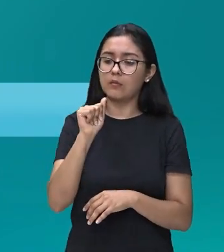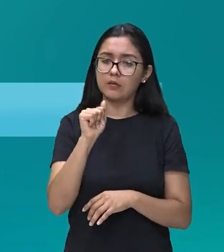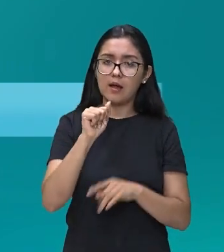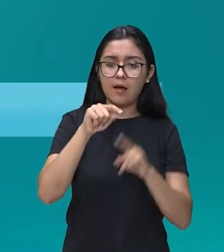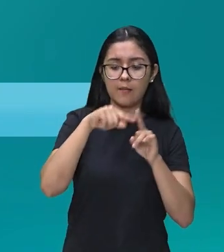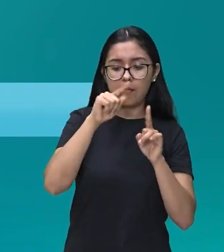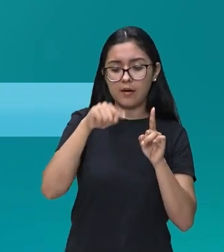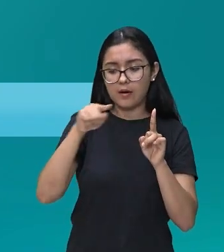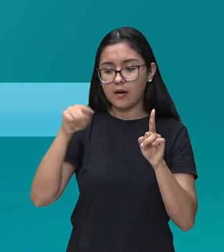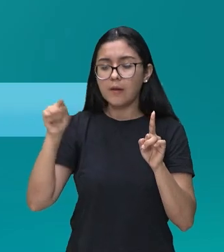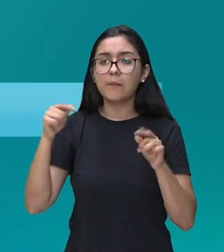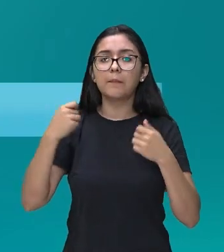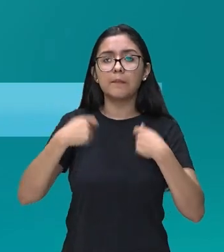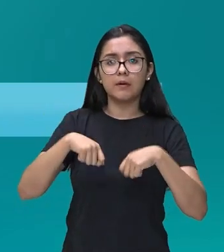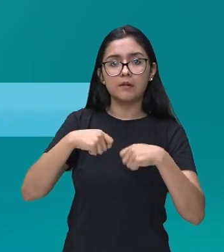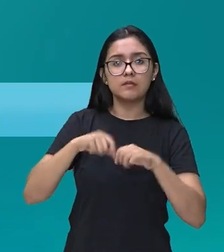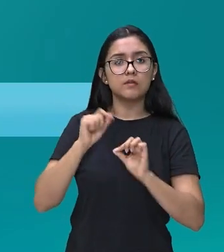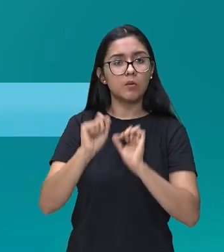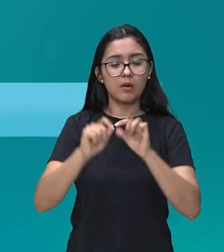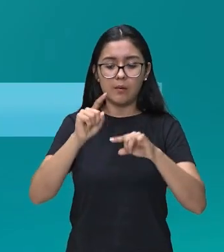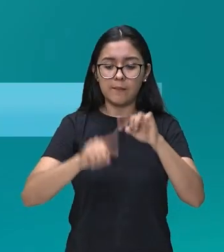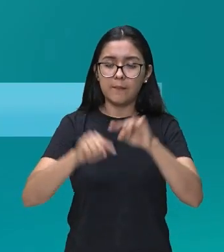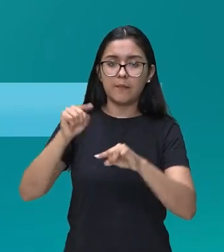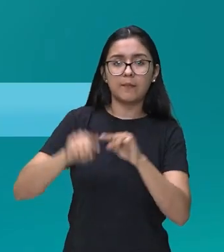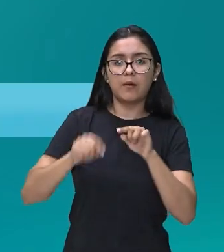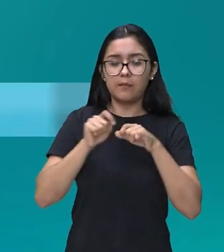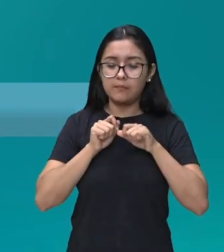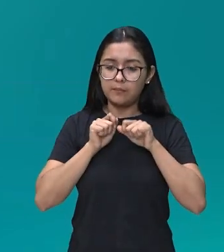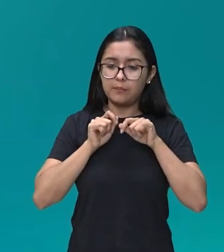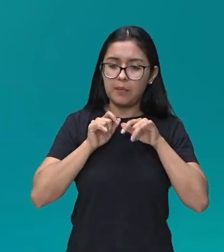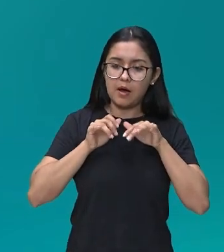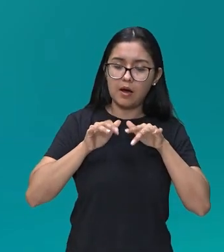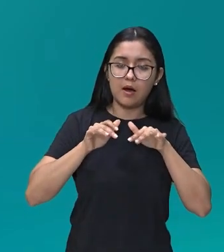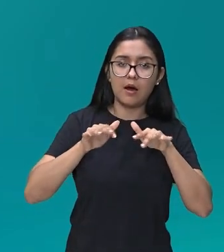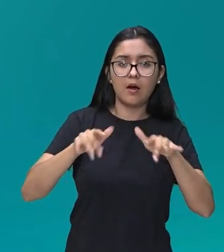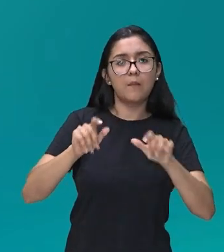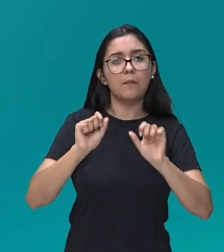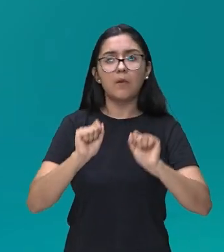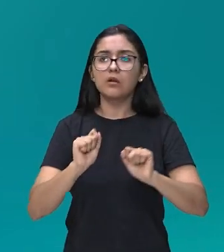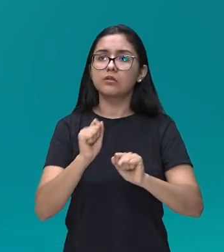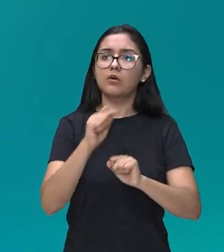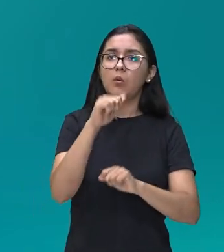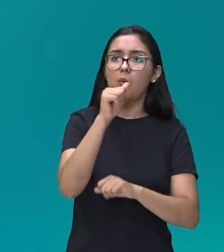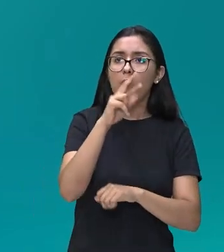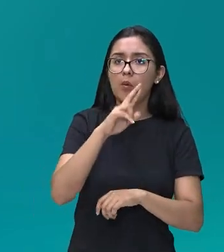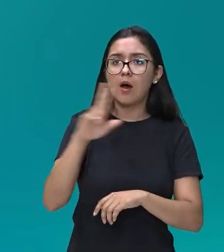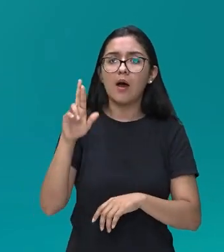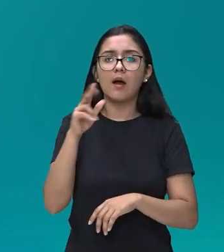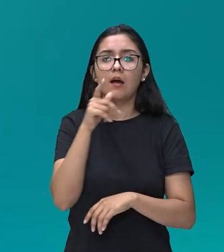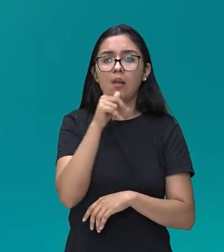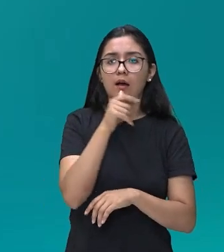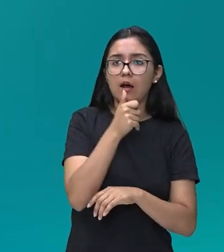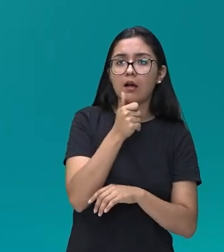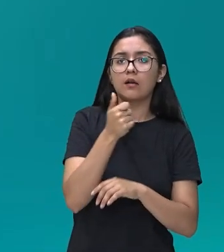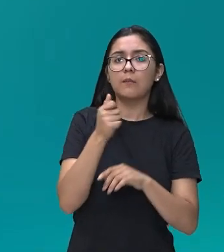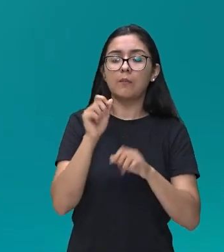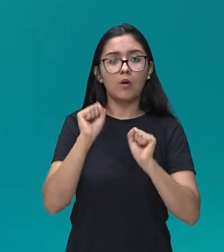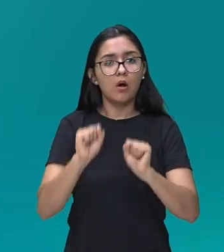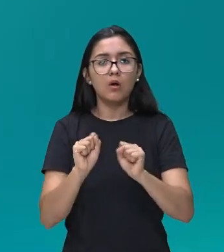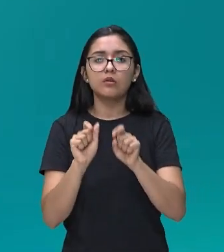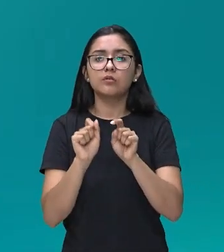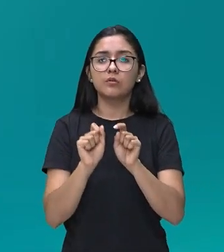certo? Ele precisa de um meio material para se propagar. Esse meio pode ser o ar, pode ser um líquido, pode ser um gás,